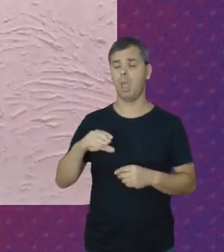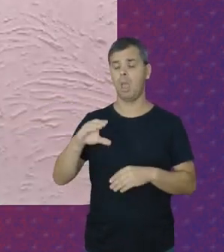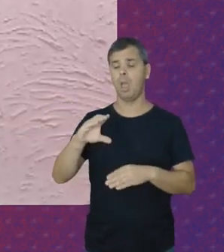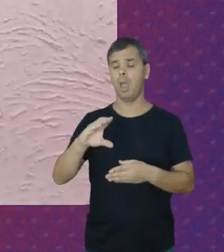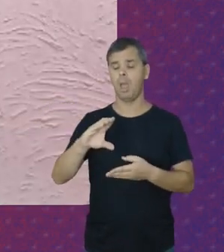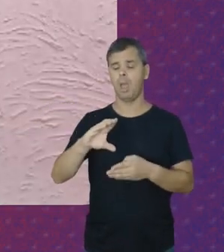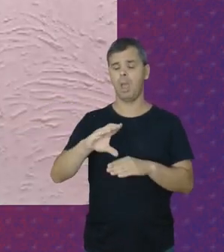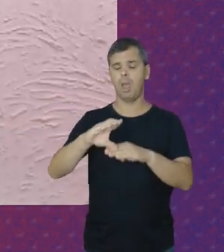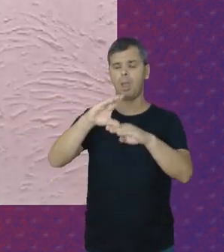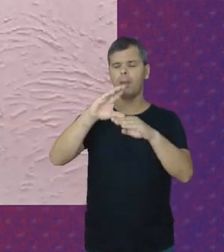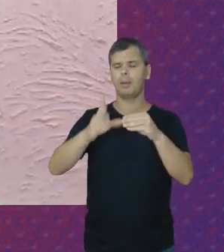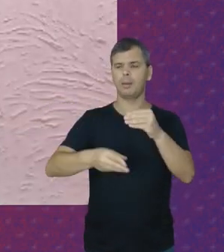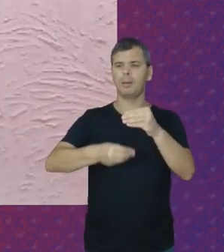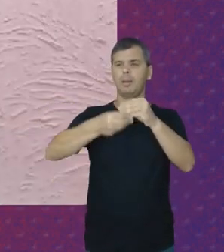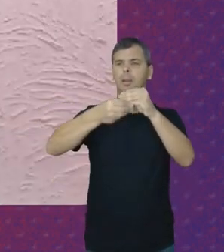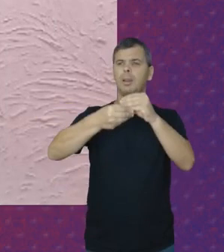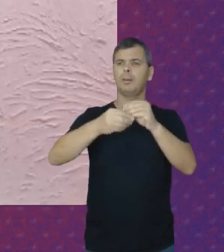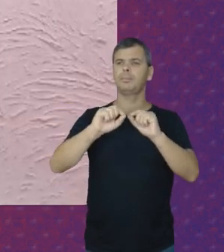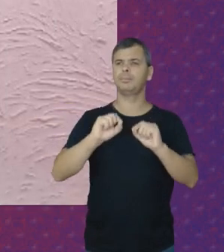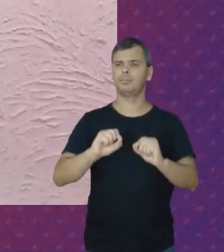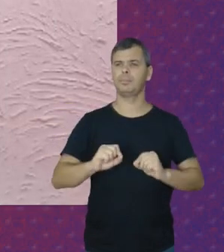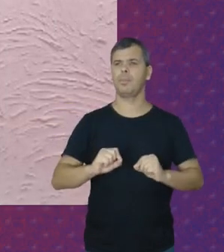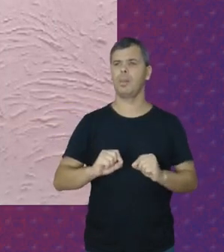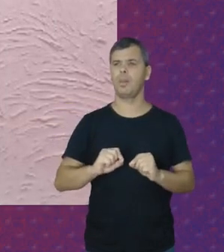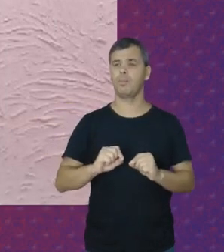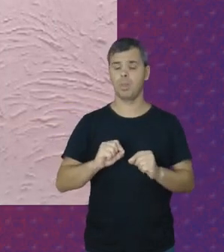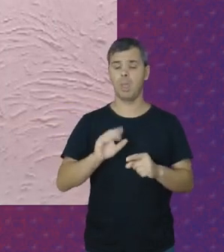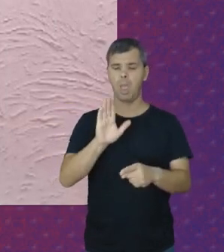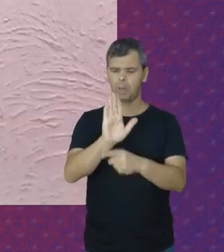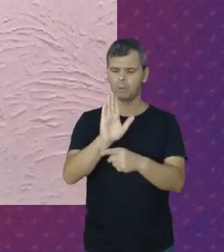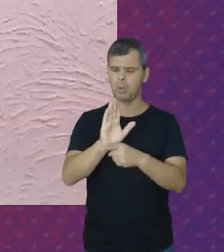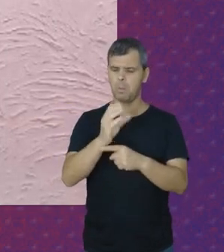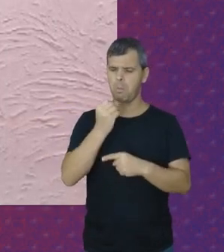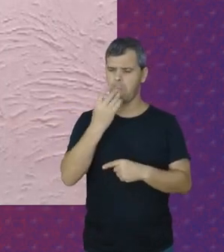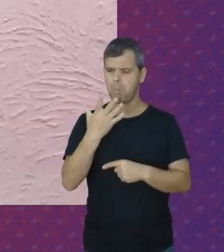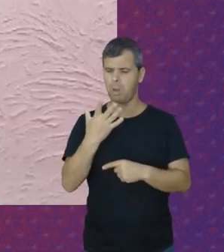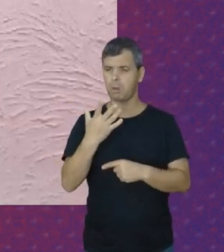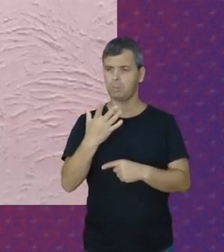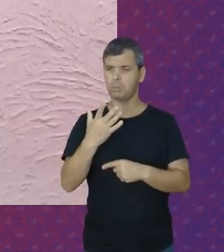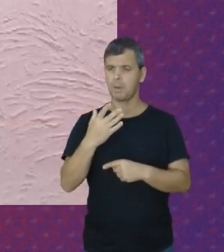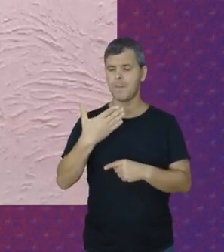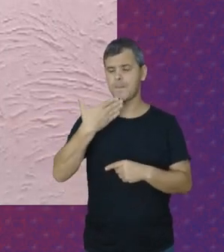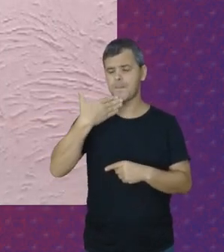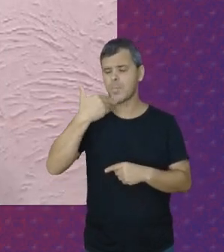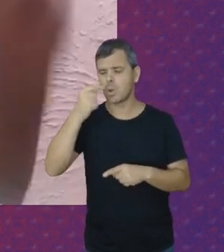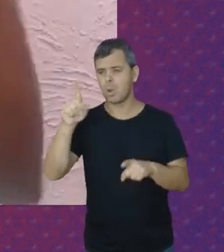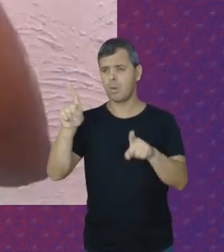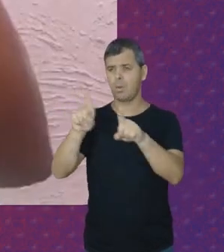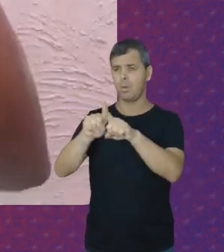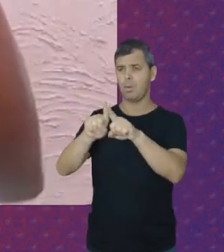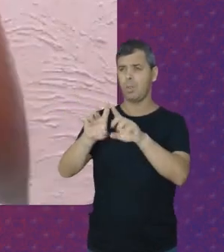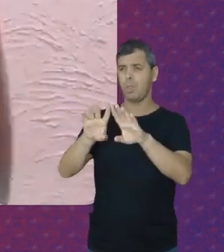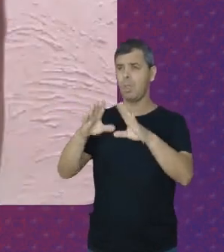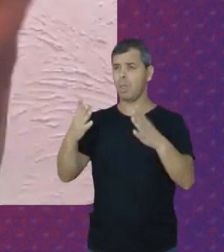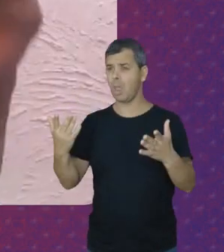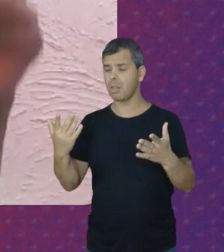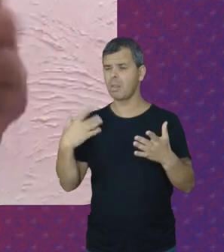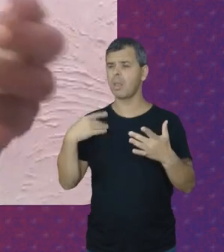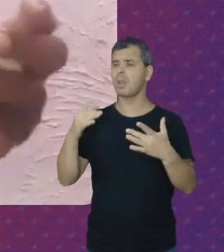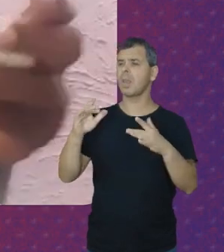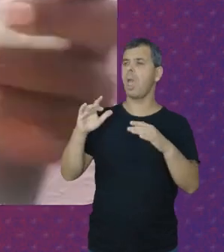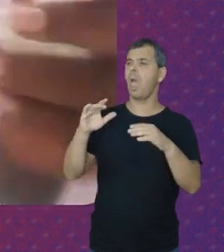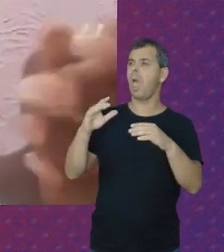Ela ajudou muito Ela melhorou muito Apesar da mídia dizer